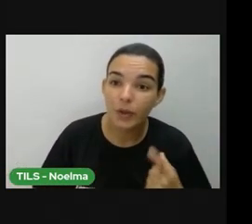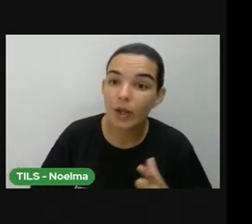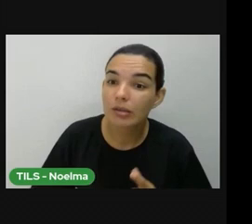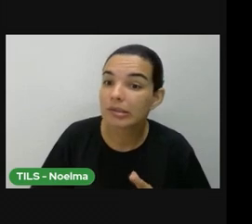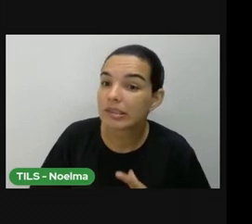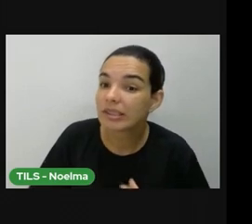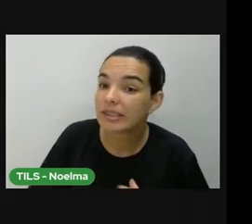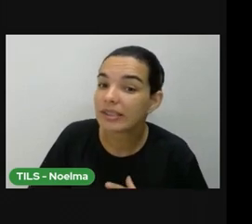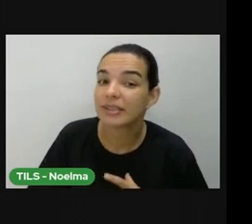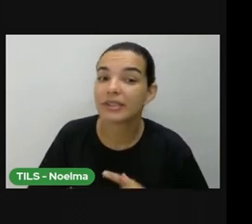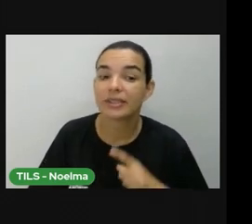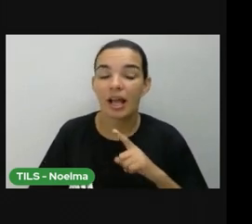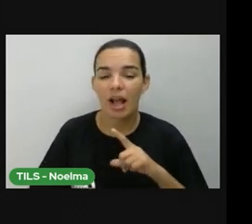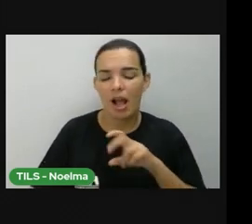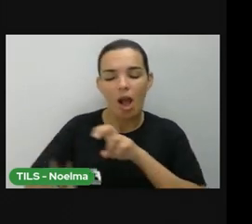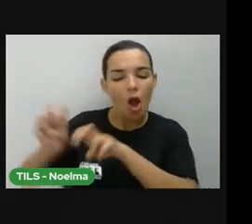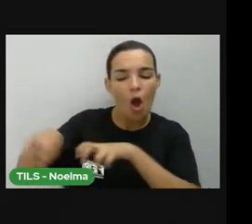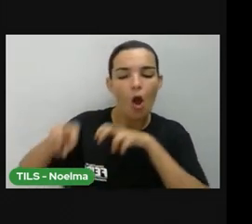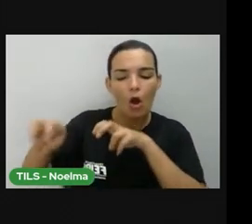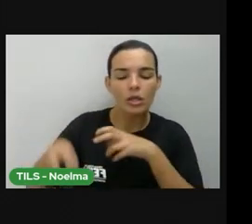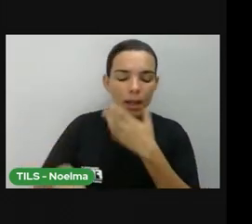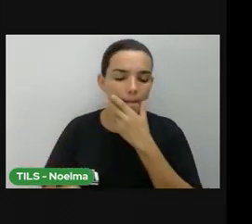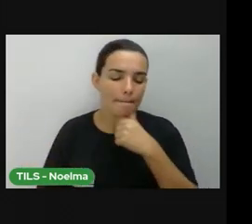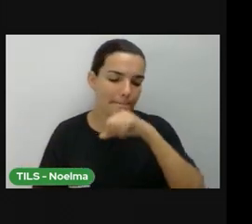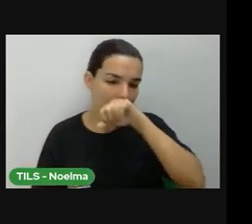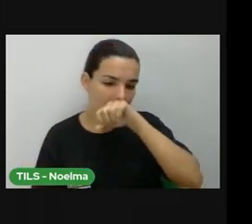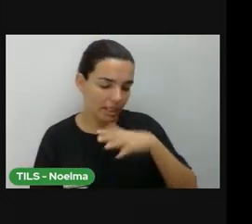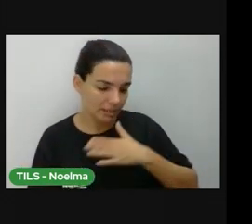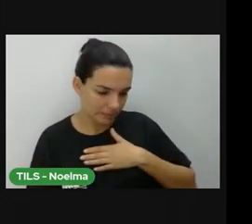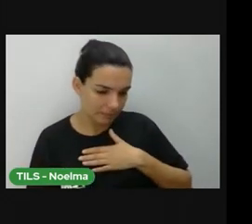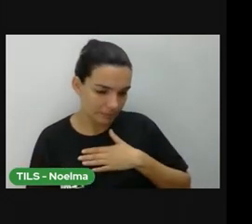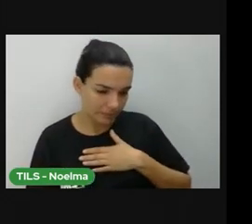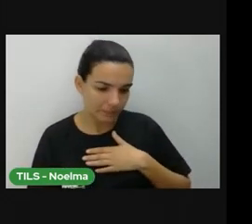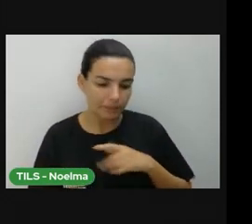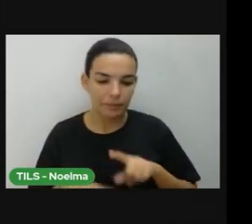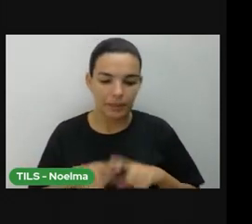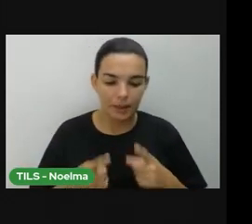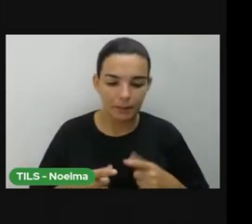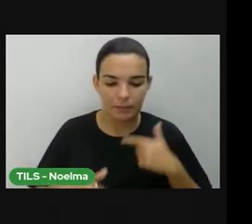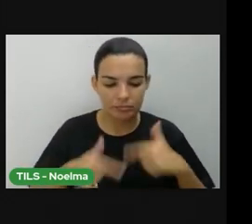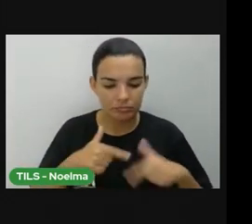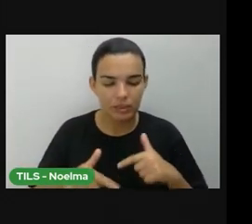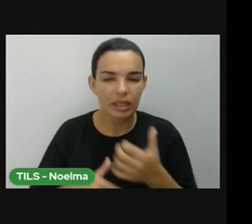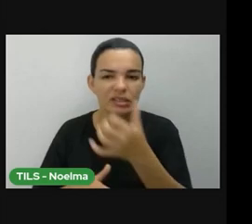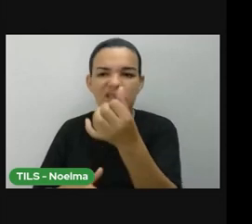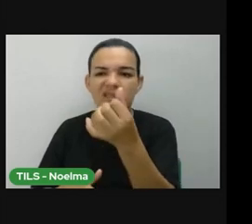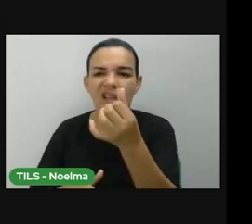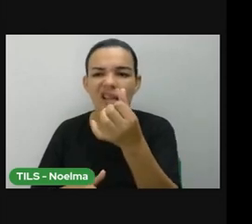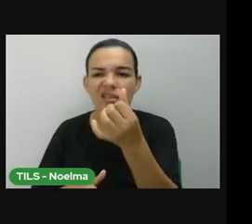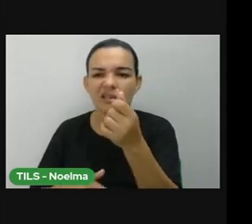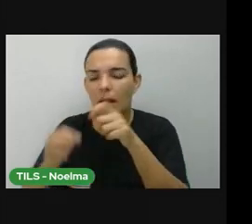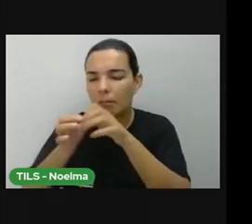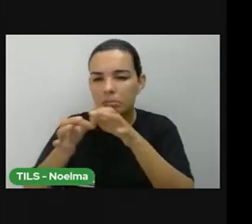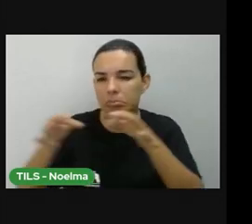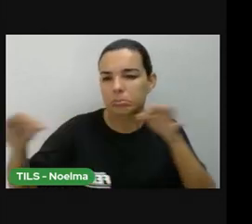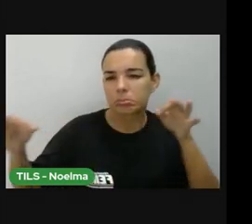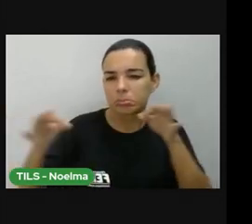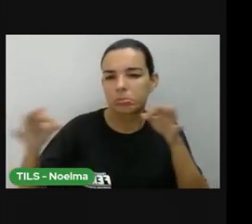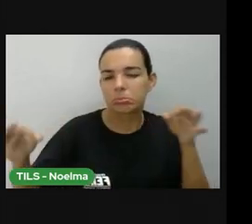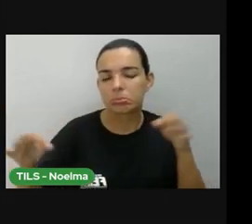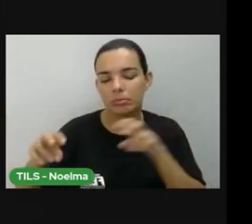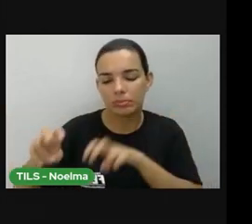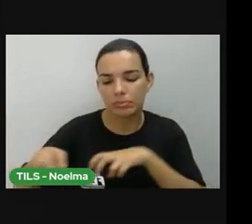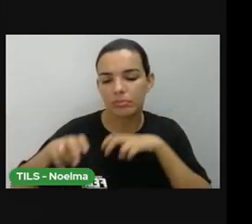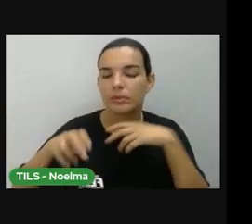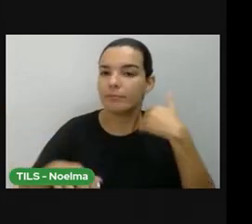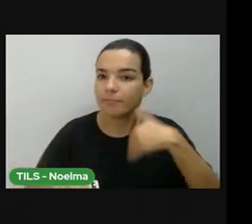a Roça do Rio, quase, trabalhava no caso, não é? E era somente, seis tarefas de terra, por causa de filhos, vai todo mundo, plantar, trabalhar,